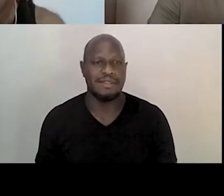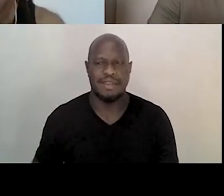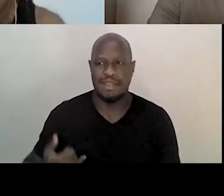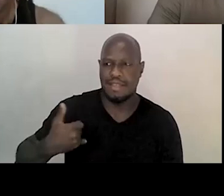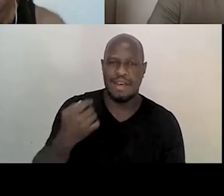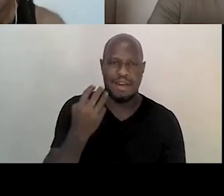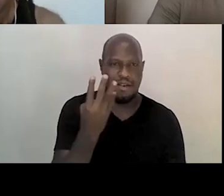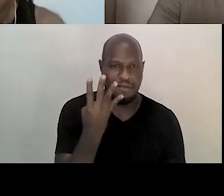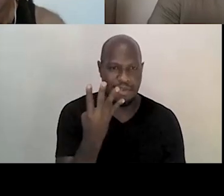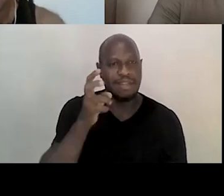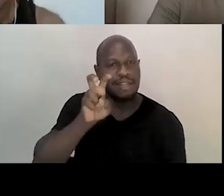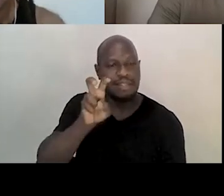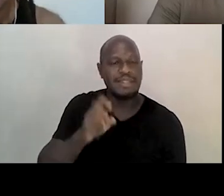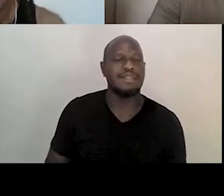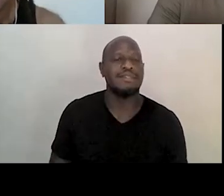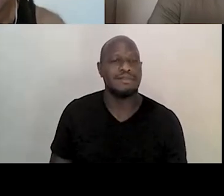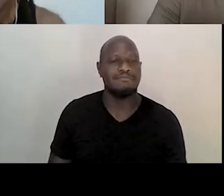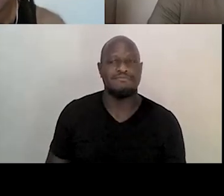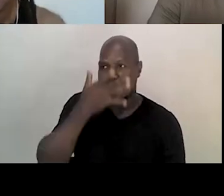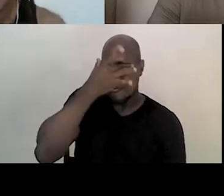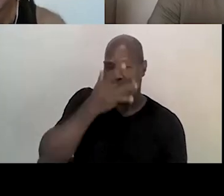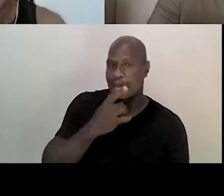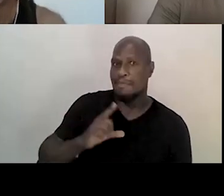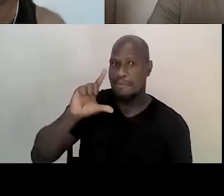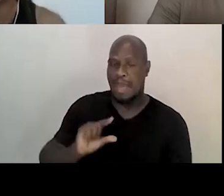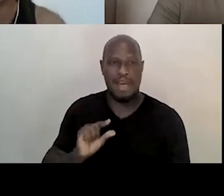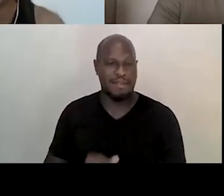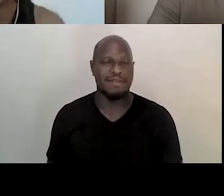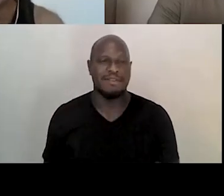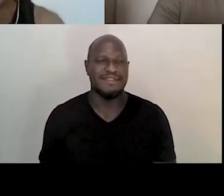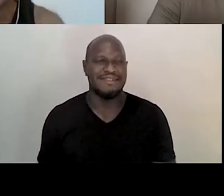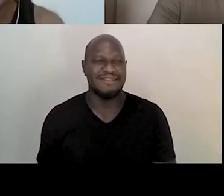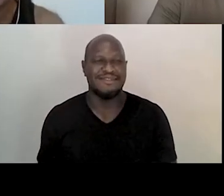anos, mas aparento ter bem menos, tá, gente? Bem menos.